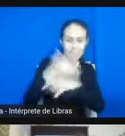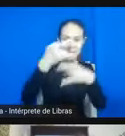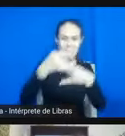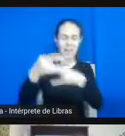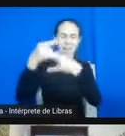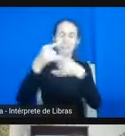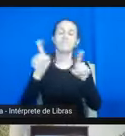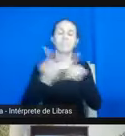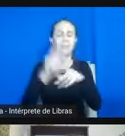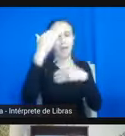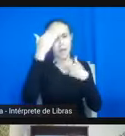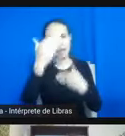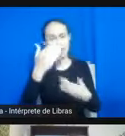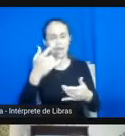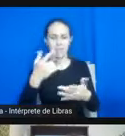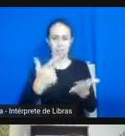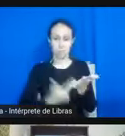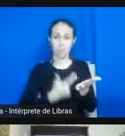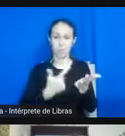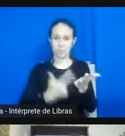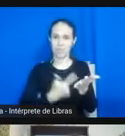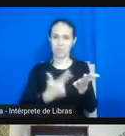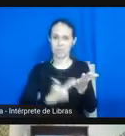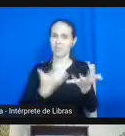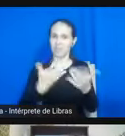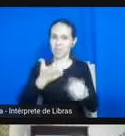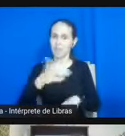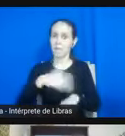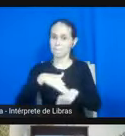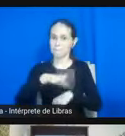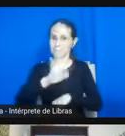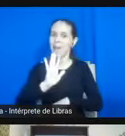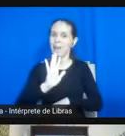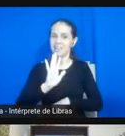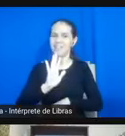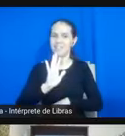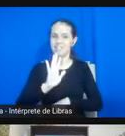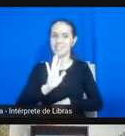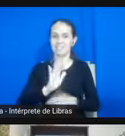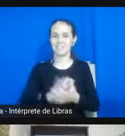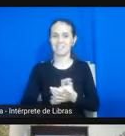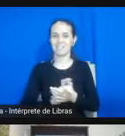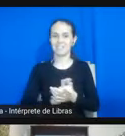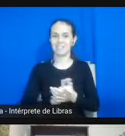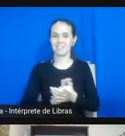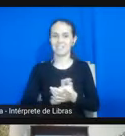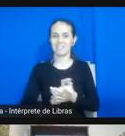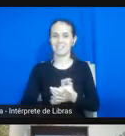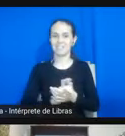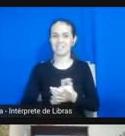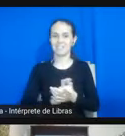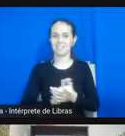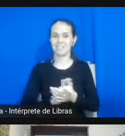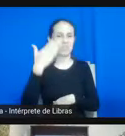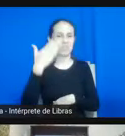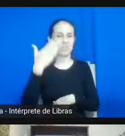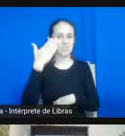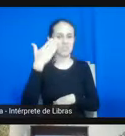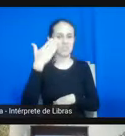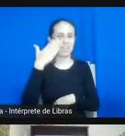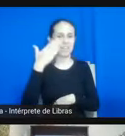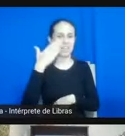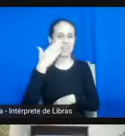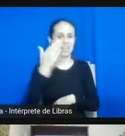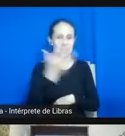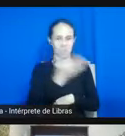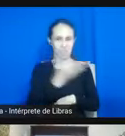e para além da versão 2.0 ai gente eu sei que vocês podem fazer